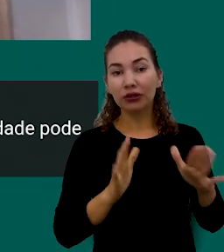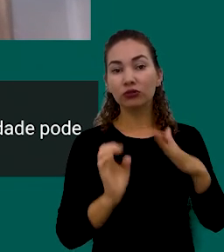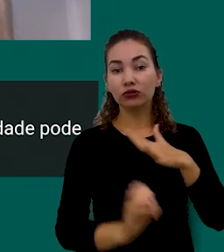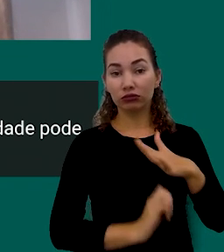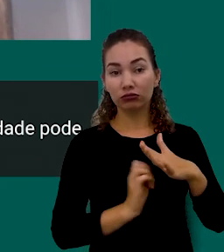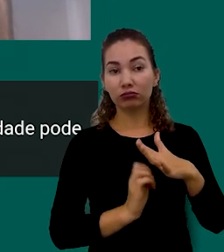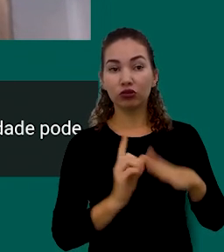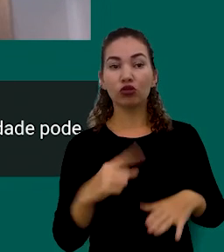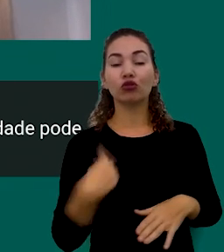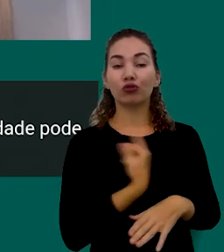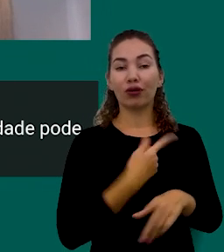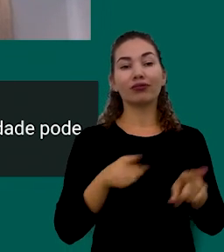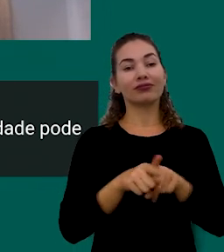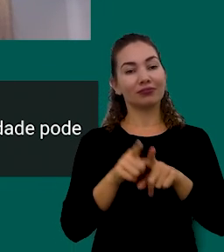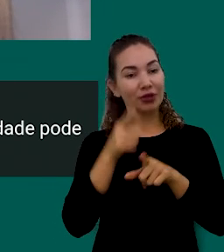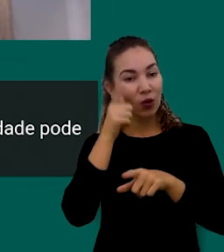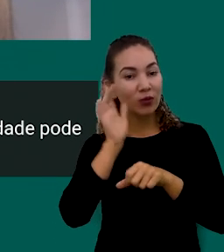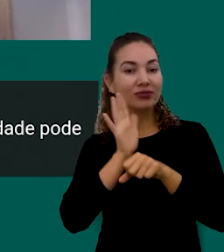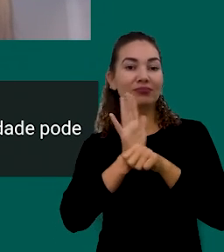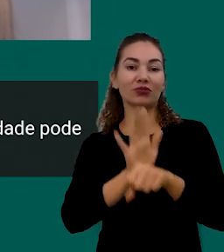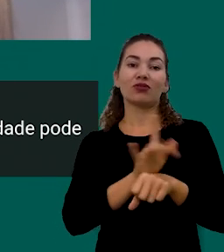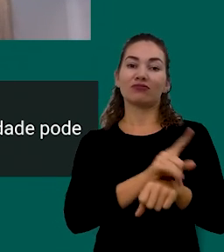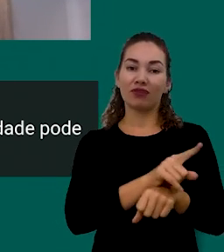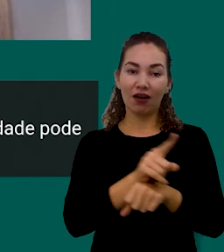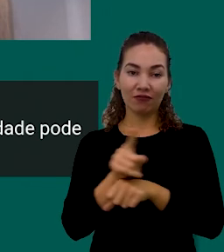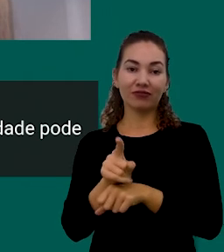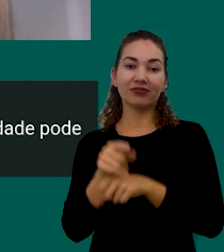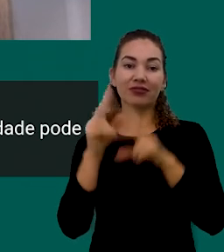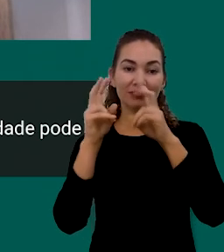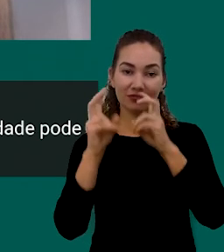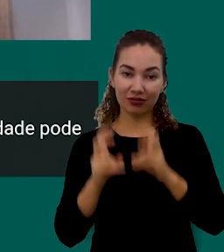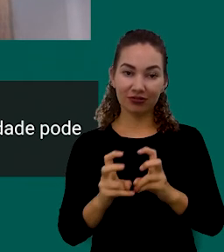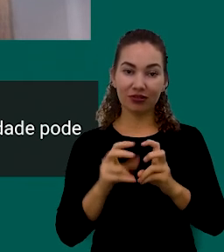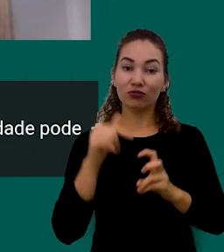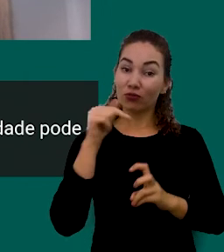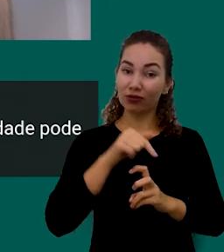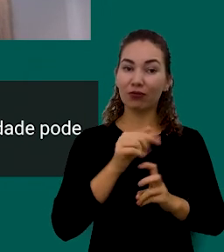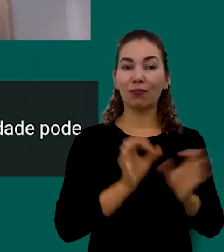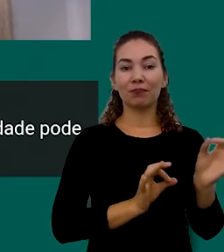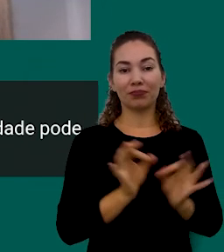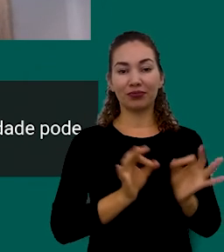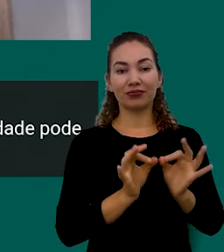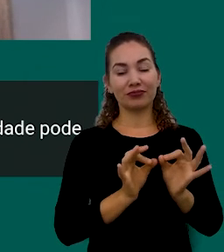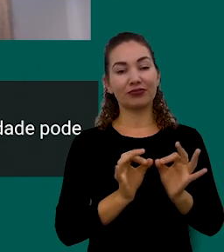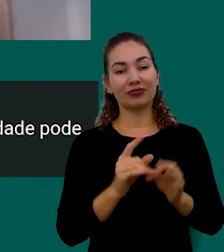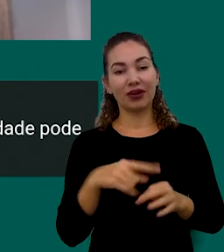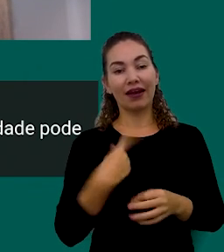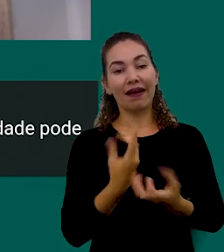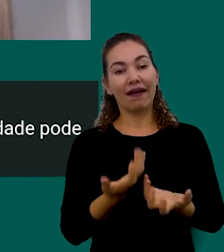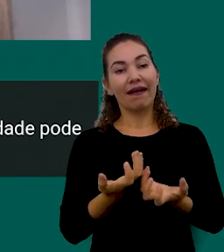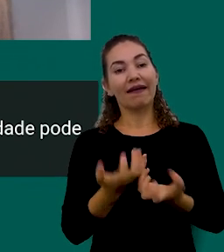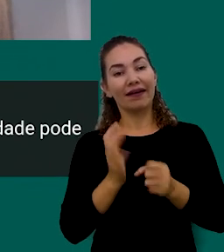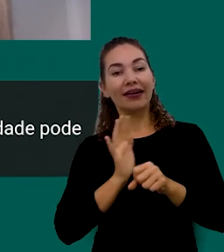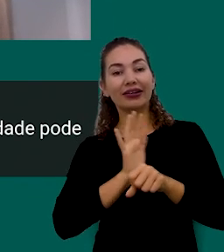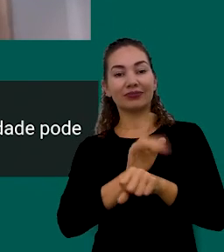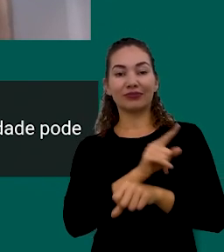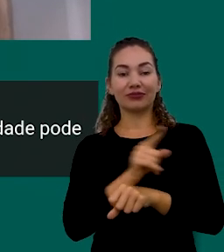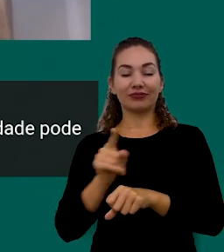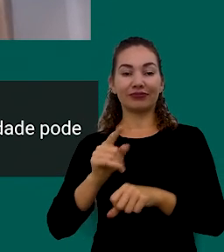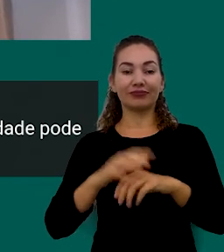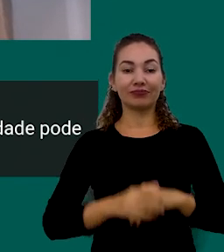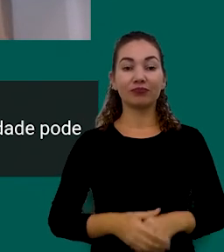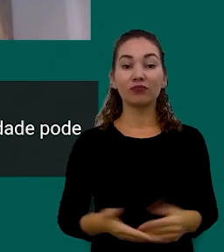Empresa Nós Também Podemos Auxiliar Vocês Nessas Questões Lá No Projeto Nos Colocamos À Disposição Para Auxiliar Vocês